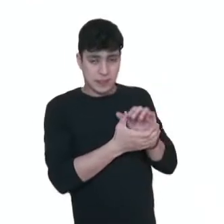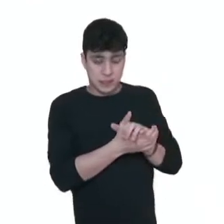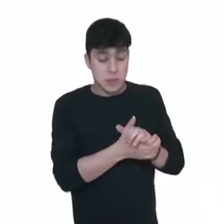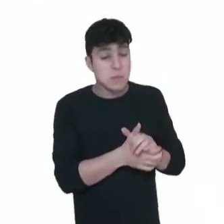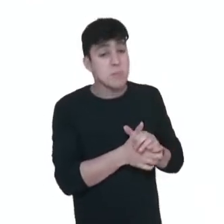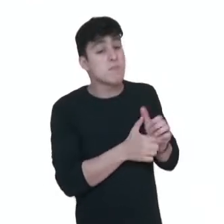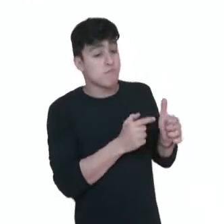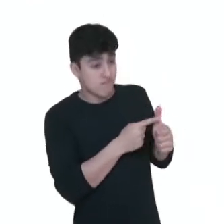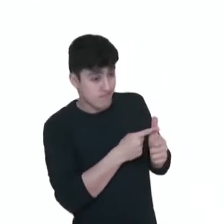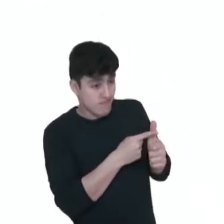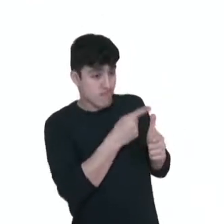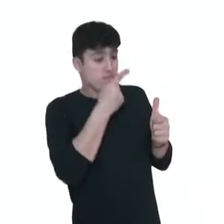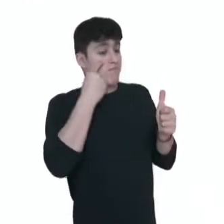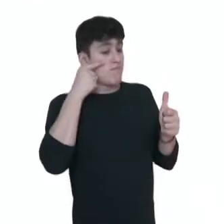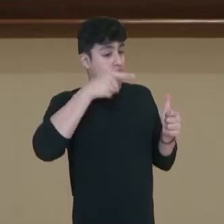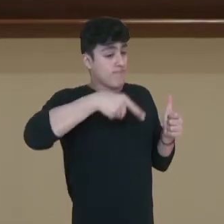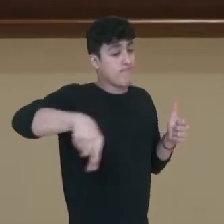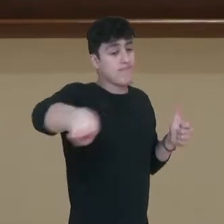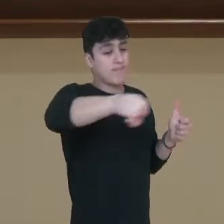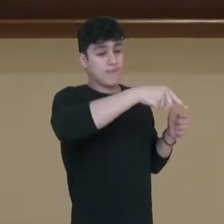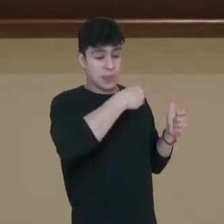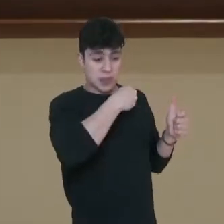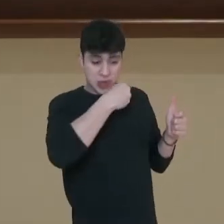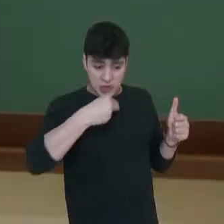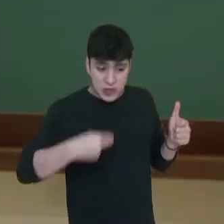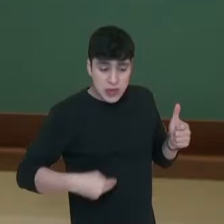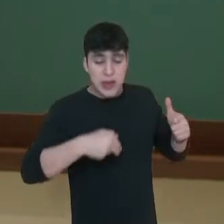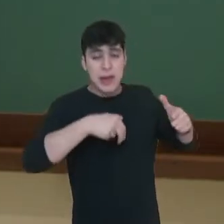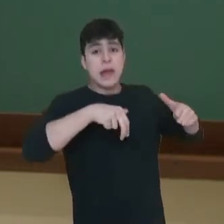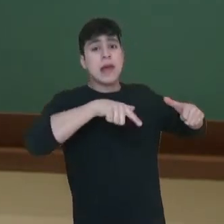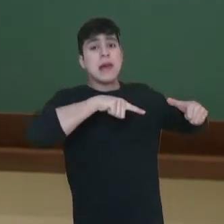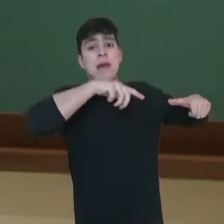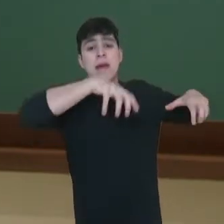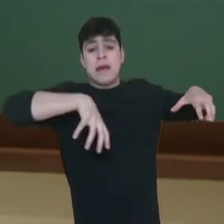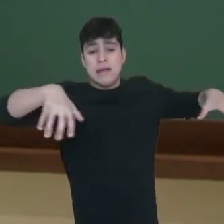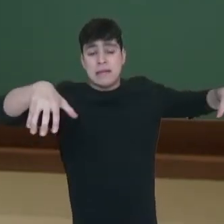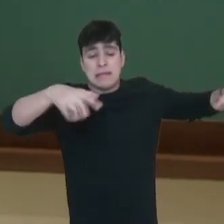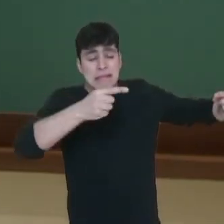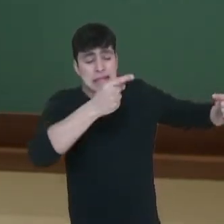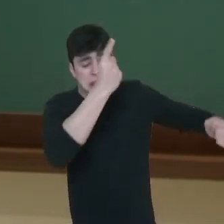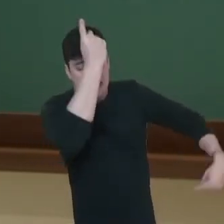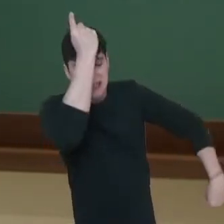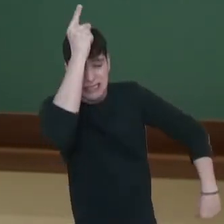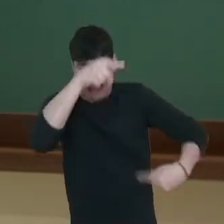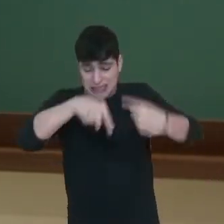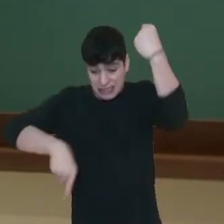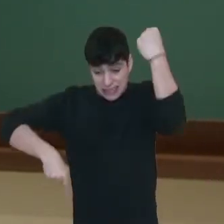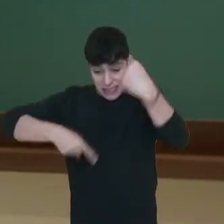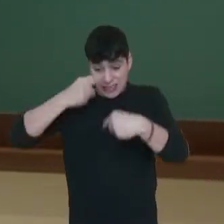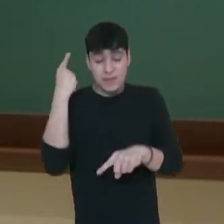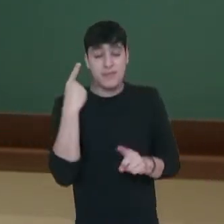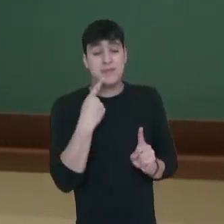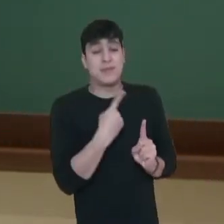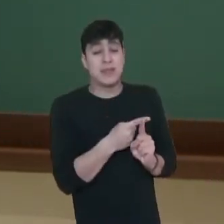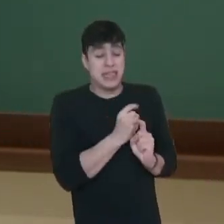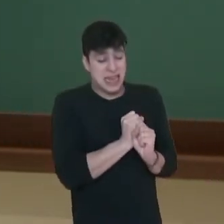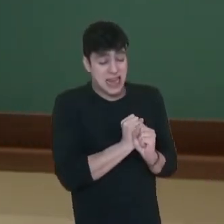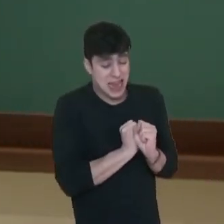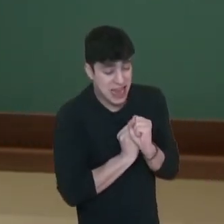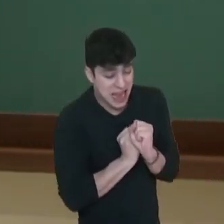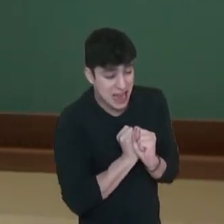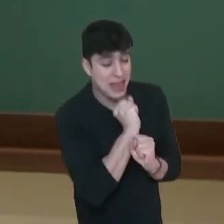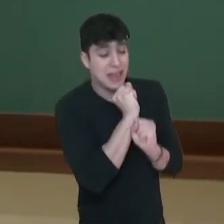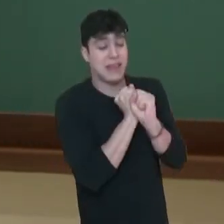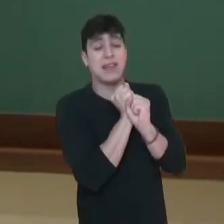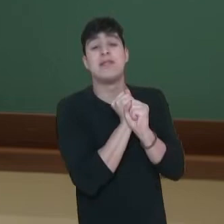existiam dentro da China várias revoltas, isso porque na China já há longos séculos eles existiam